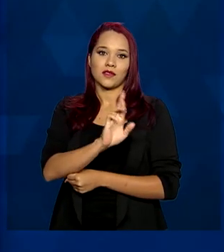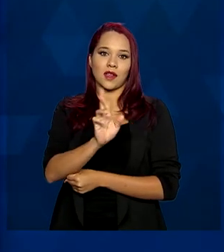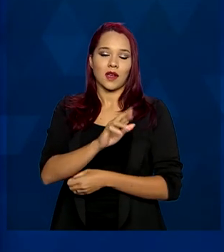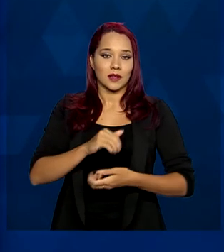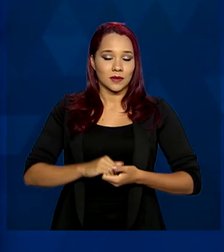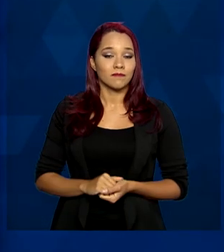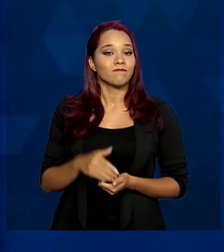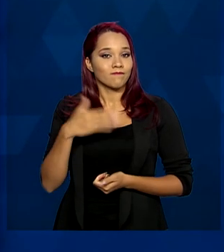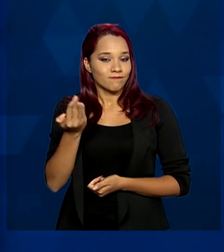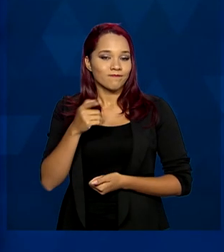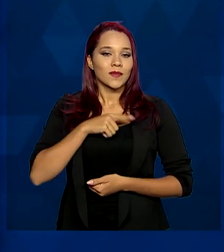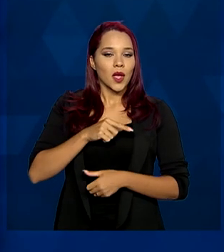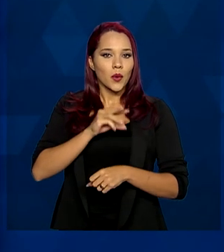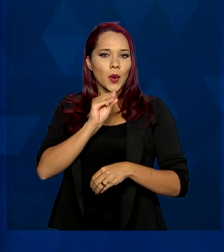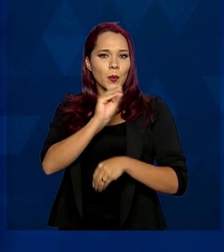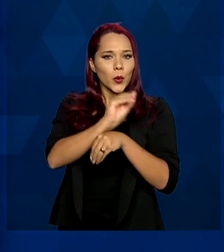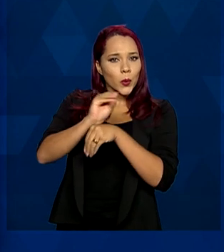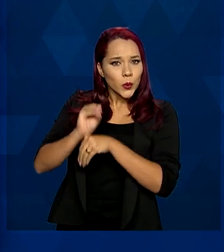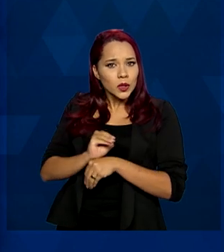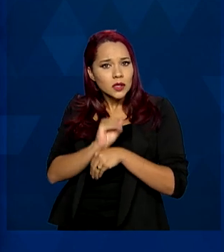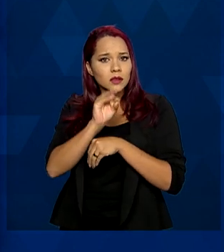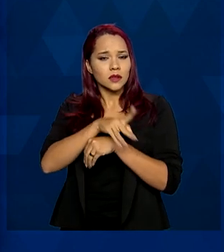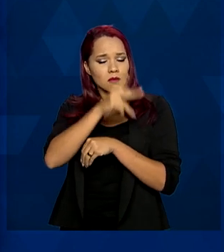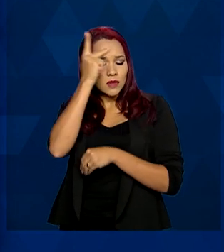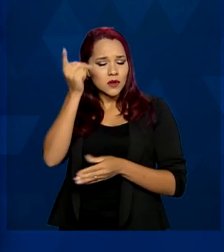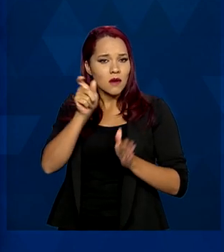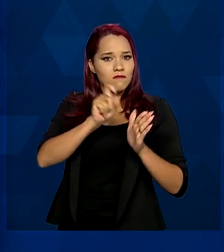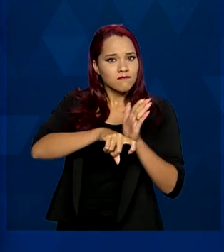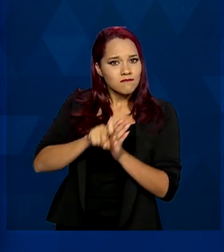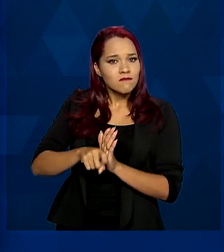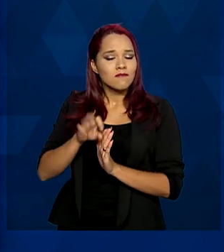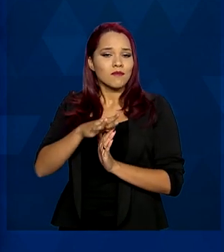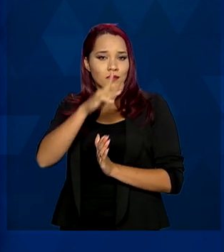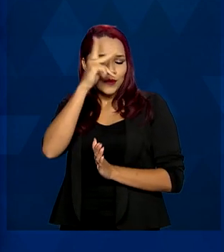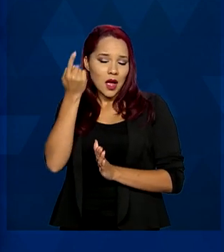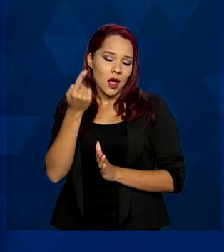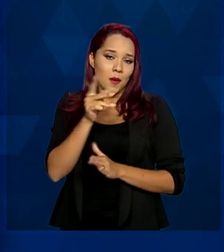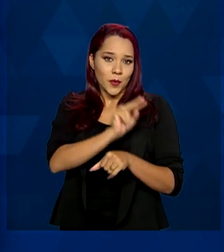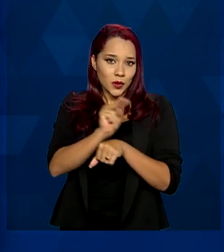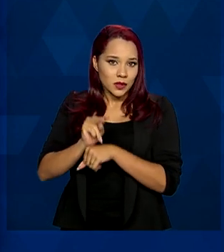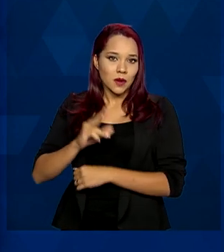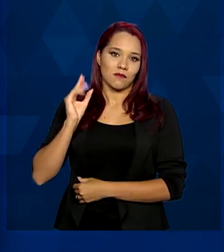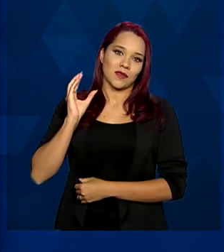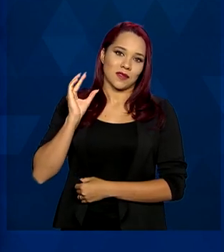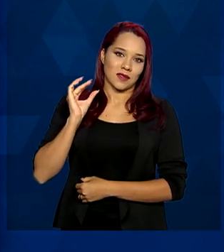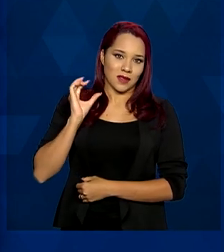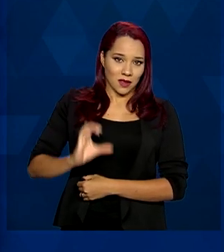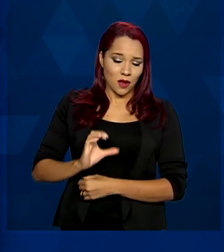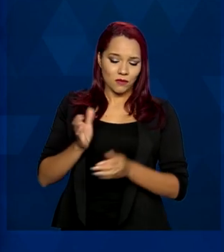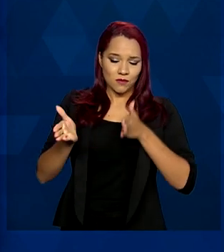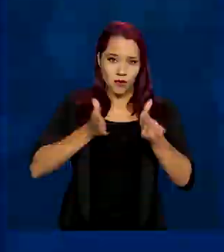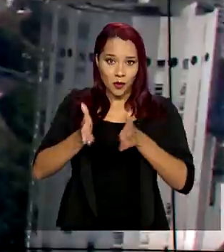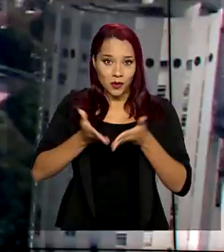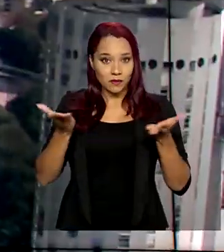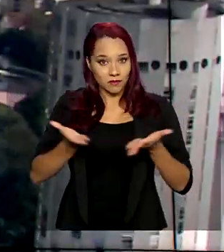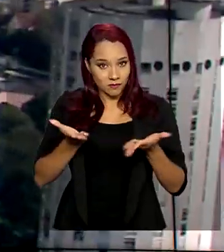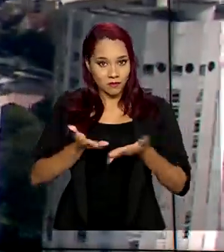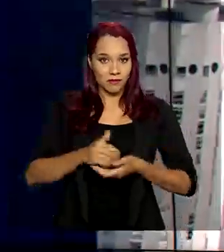Portanto, é uma proteção ao contribuinte, é uma proteção ao cidadão nesse momento conjuntural que passamos.